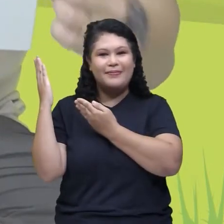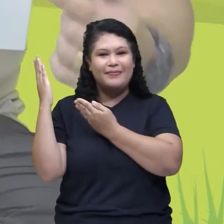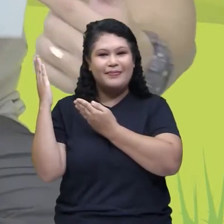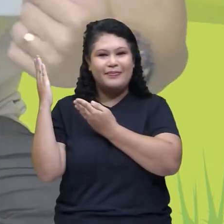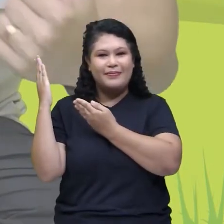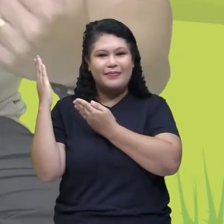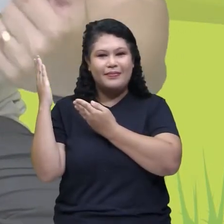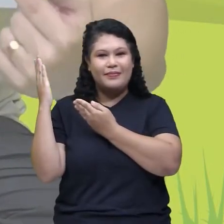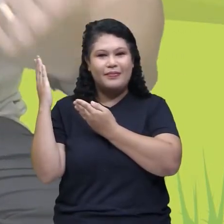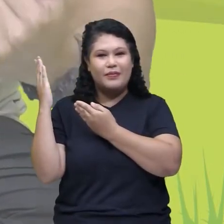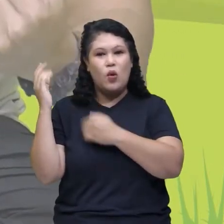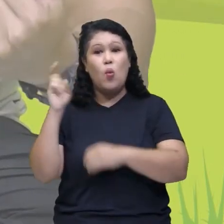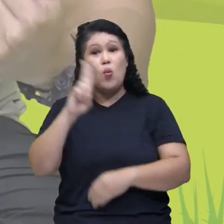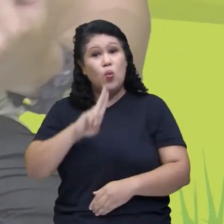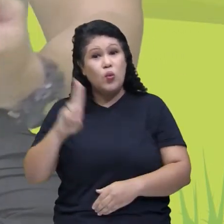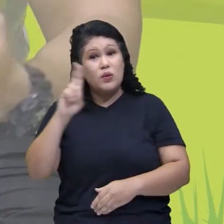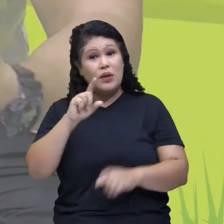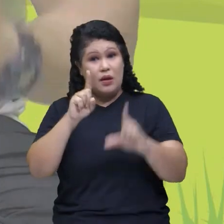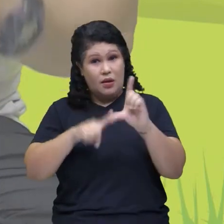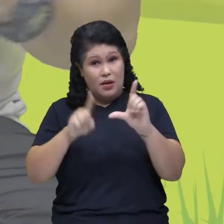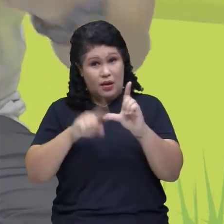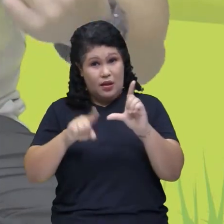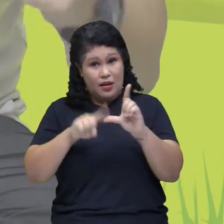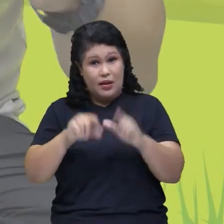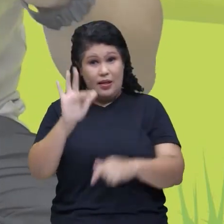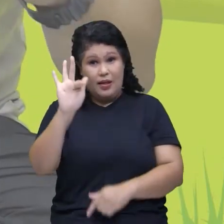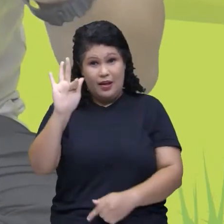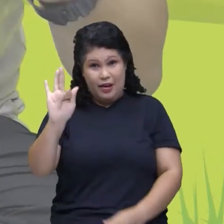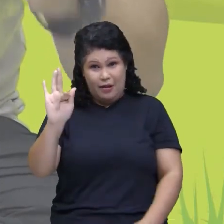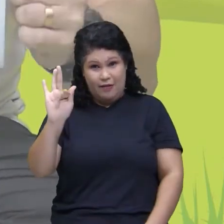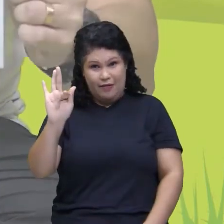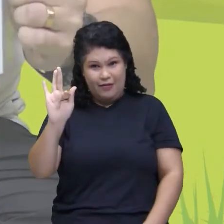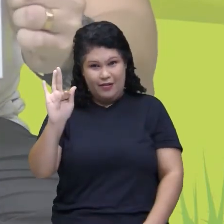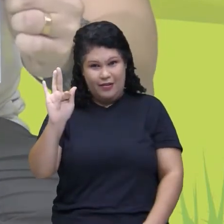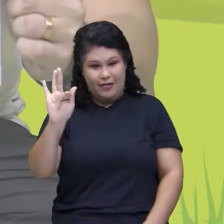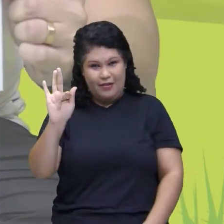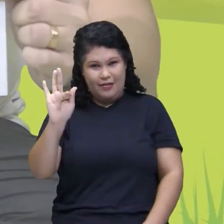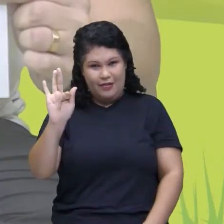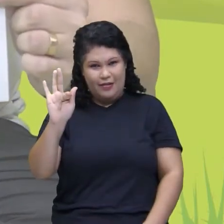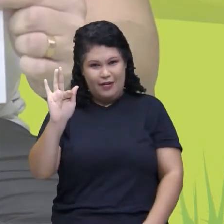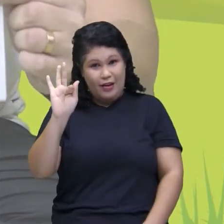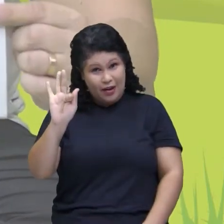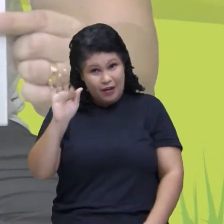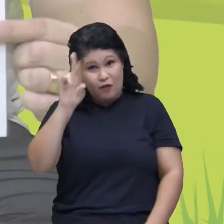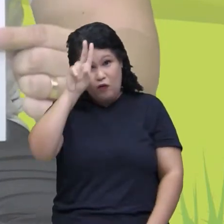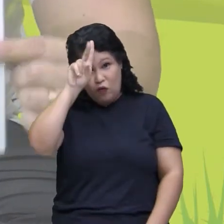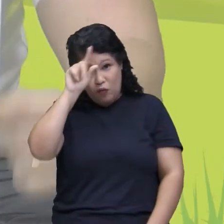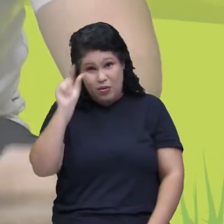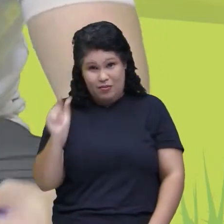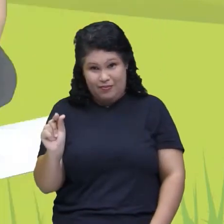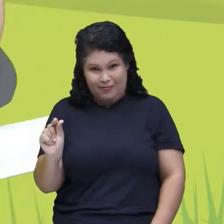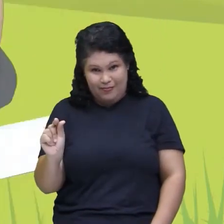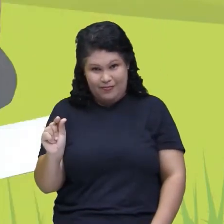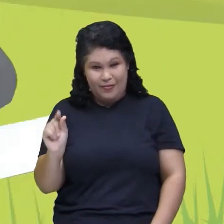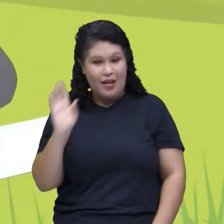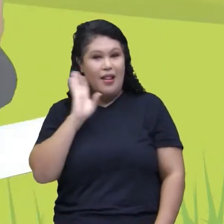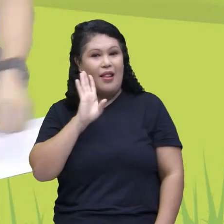nós imitamos a formiguinha. Que começa com a letra F. Uh, muito legal.